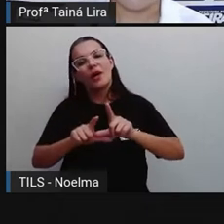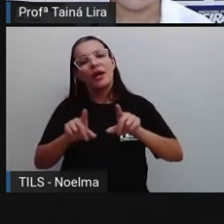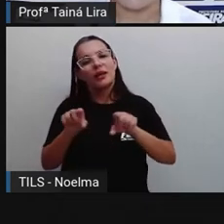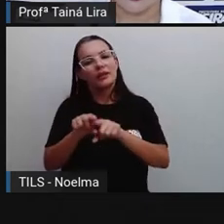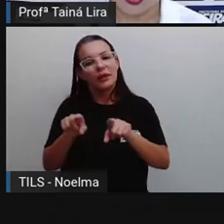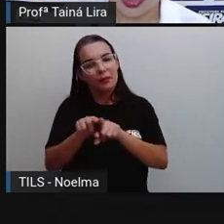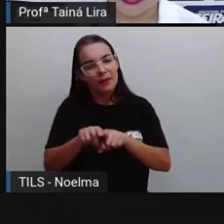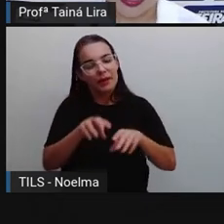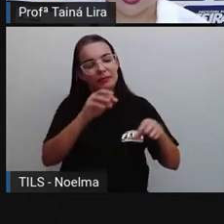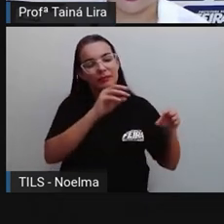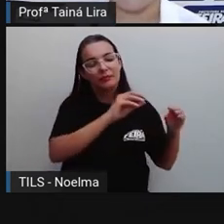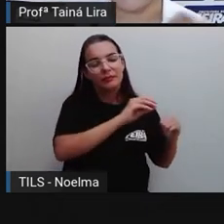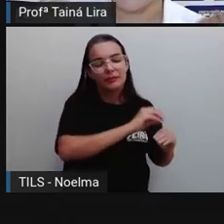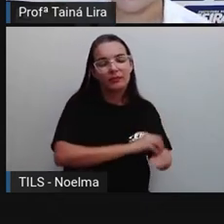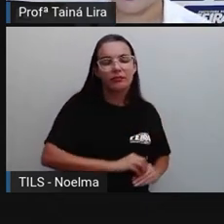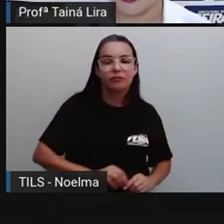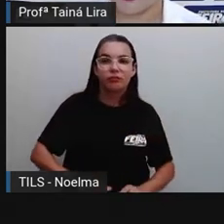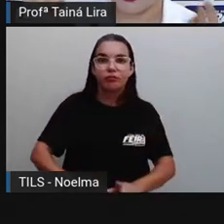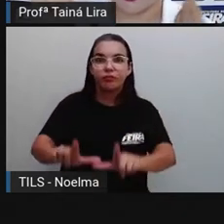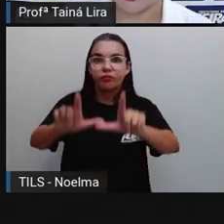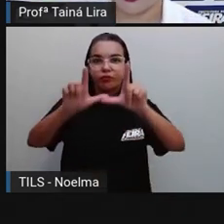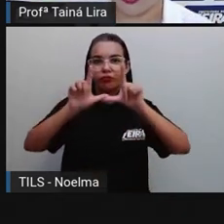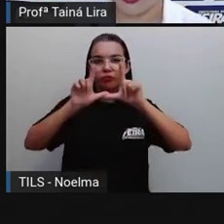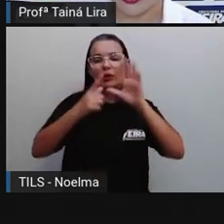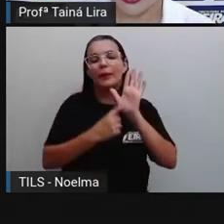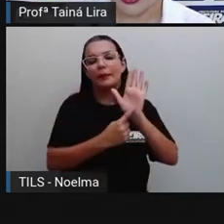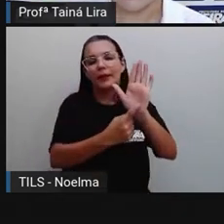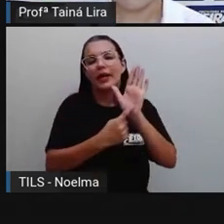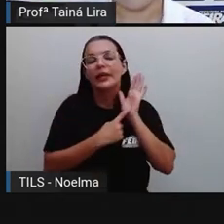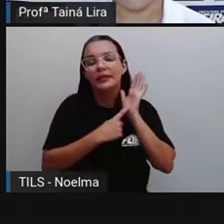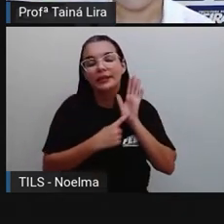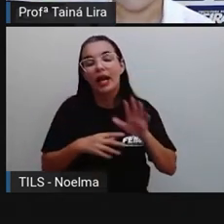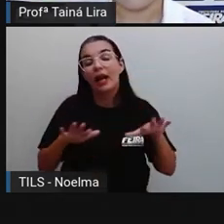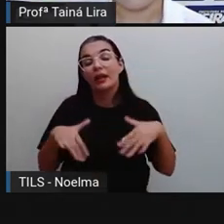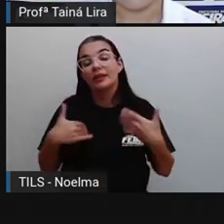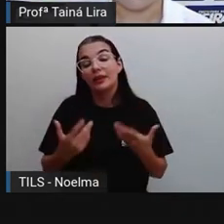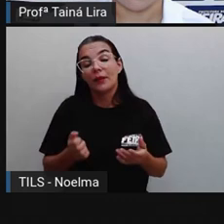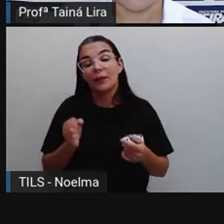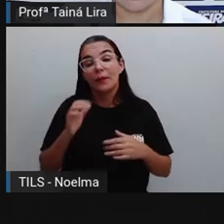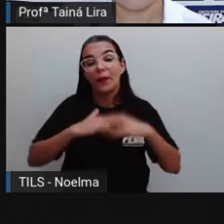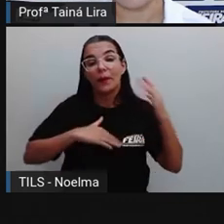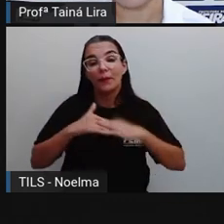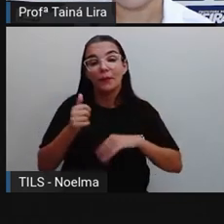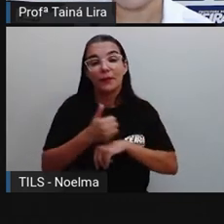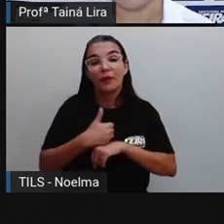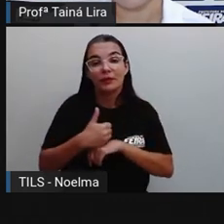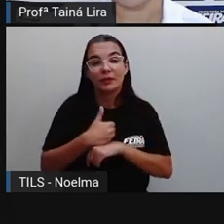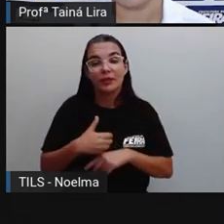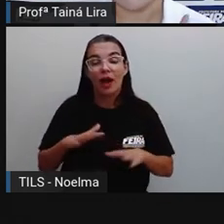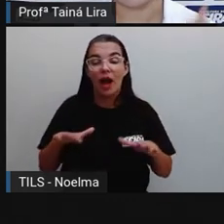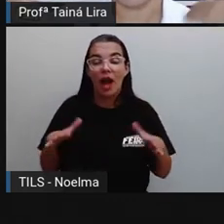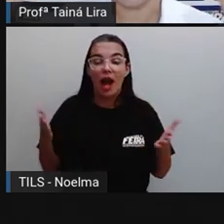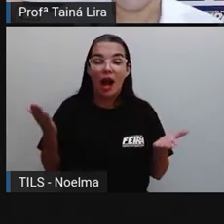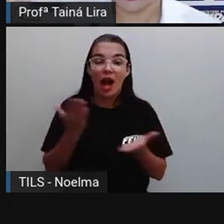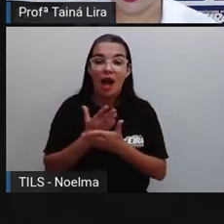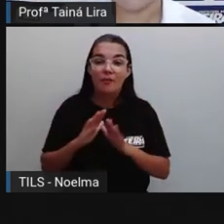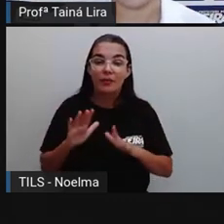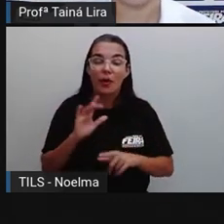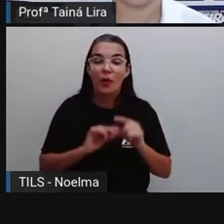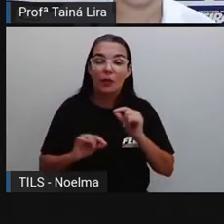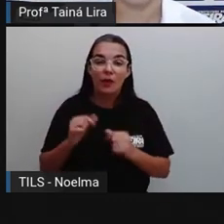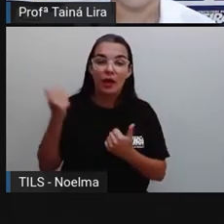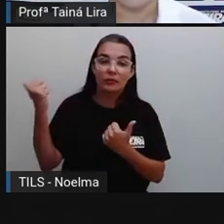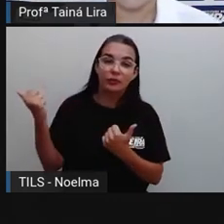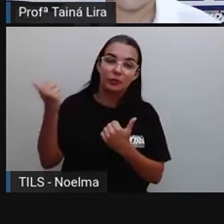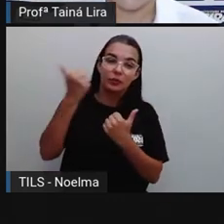também transmite a imagem. Então essa profissão acabou, né, sendo substituída pela profissão do ator, o que a gente